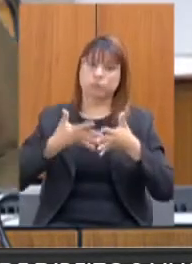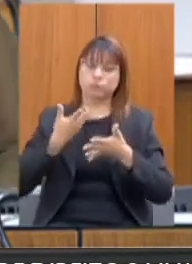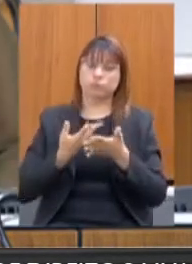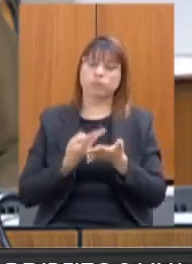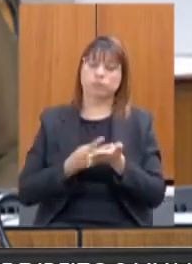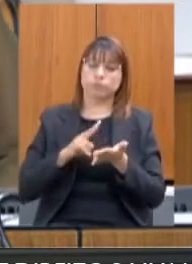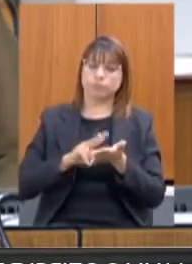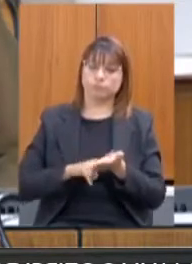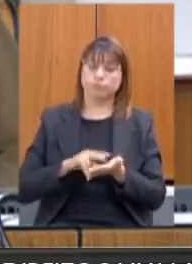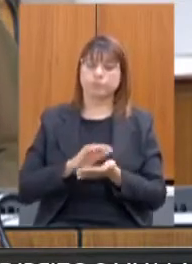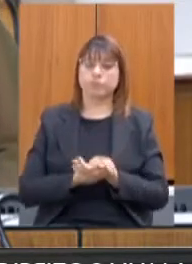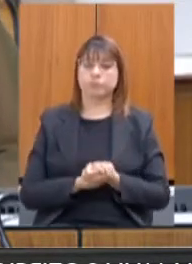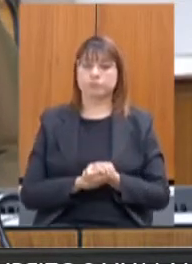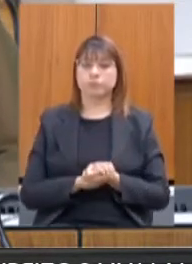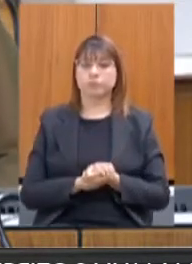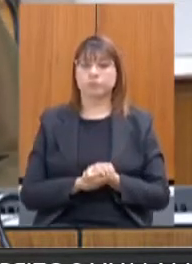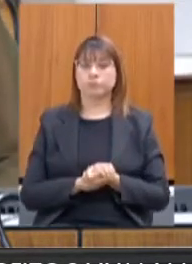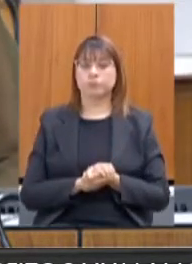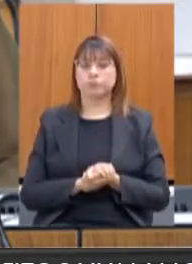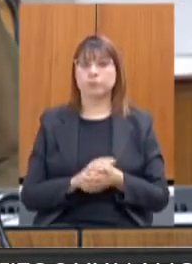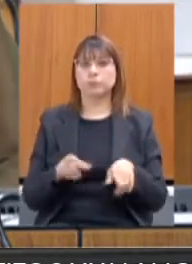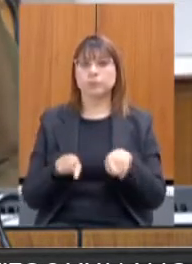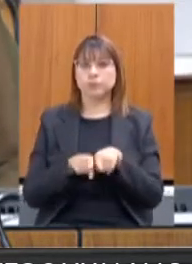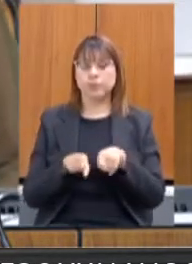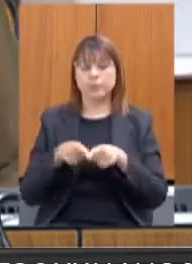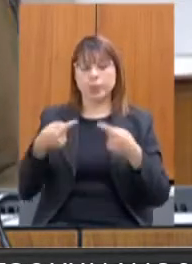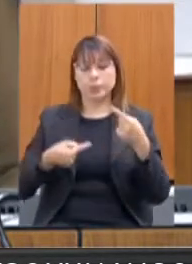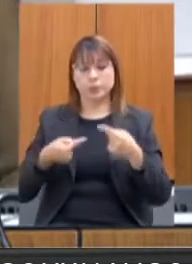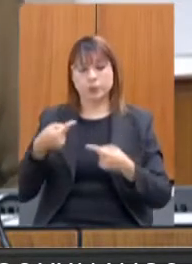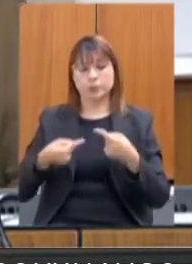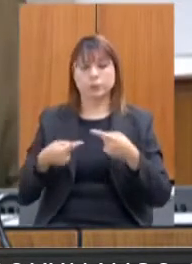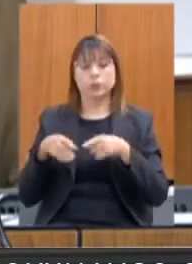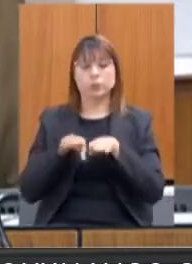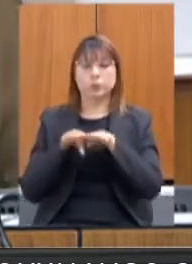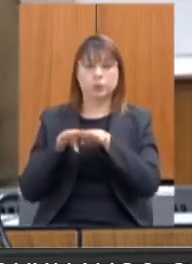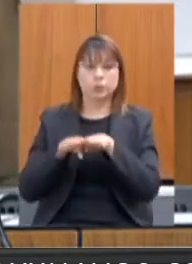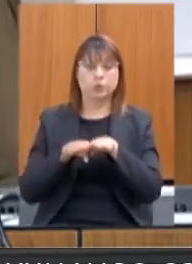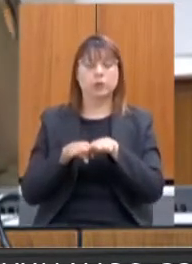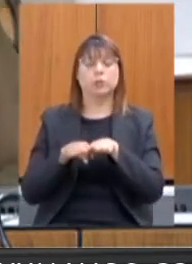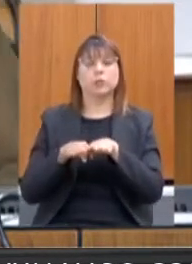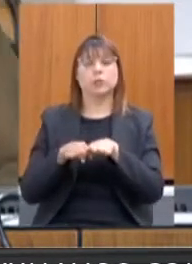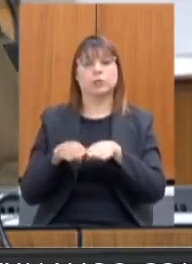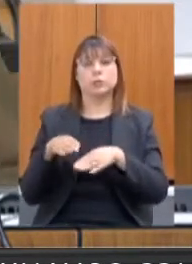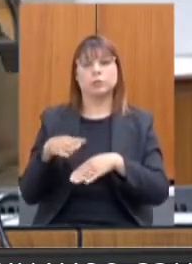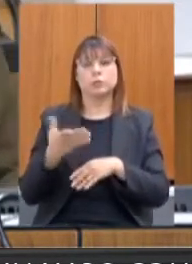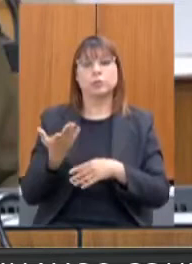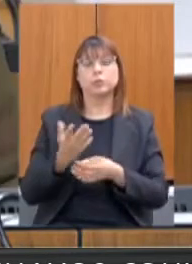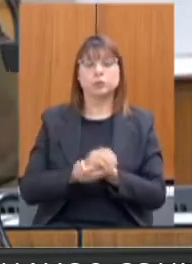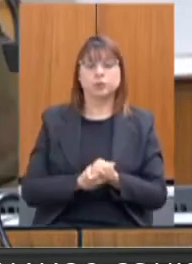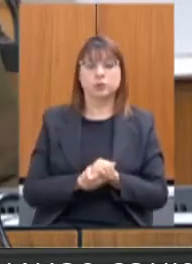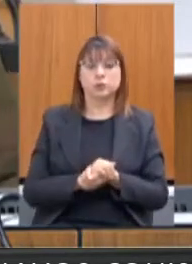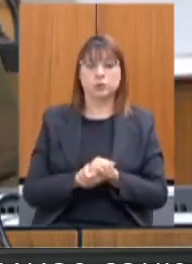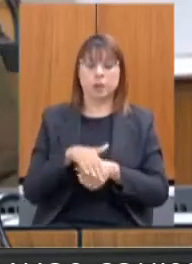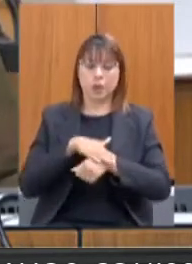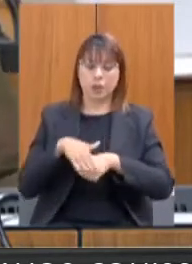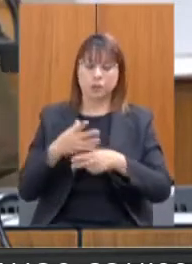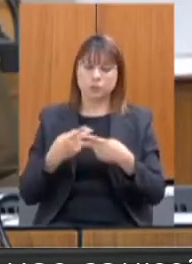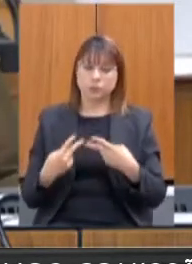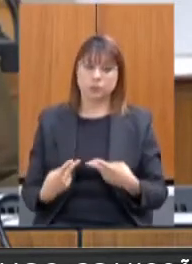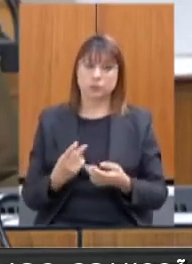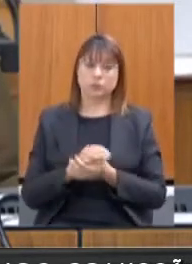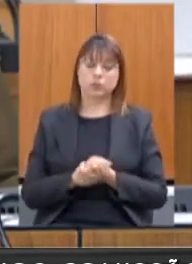A política de promoção e igualdade racial. Produção e publicação de materiais de referência e promoção de igualdade